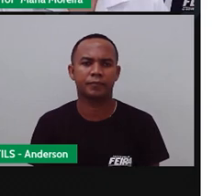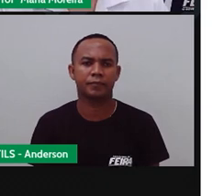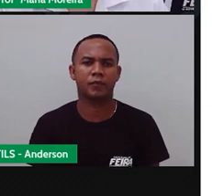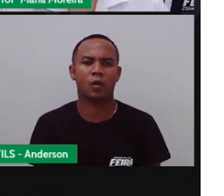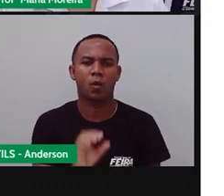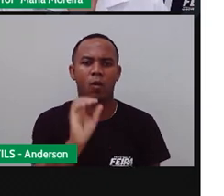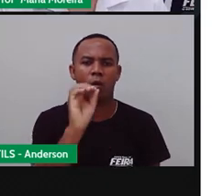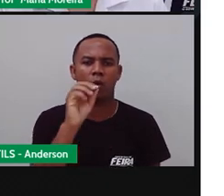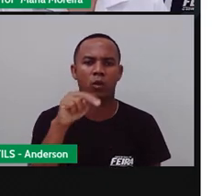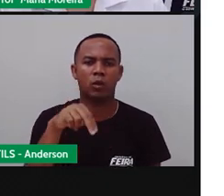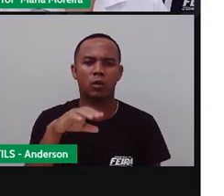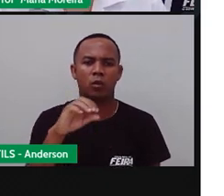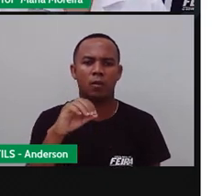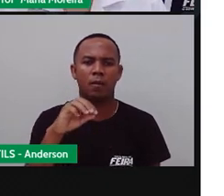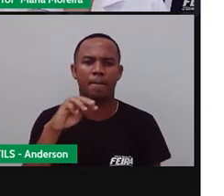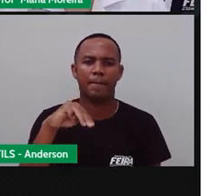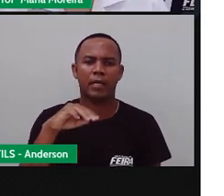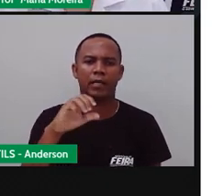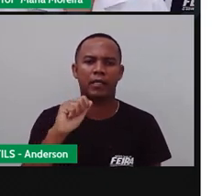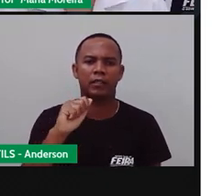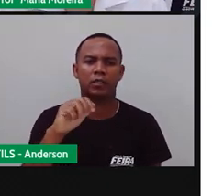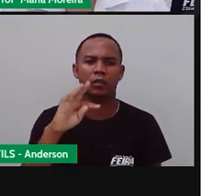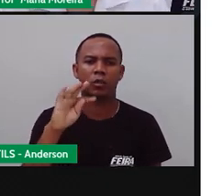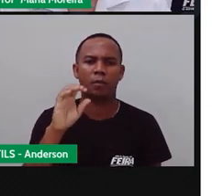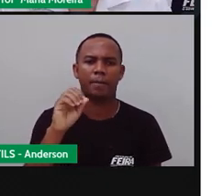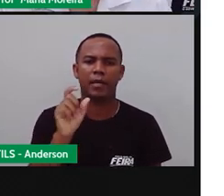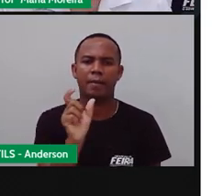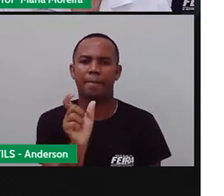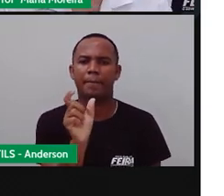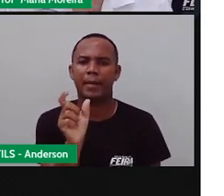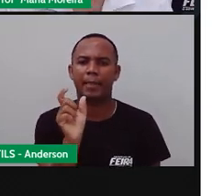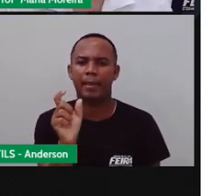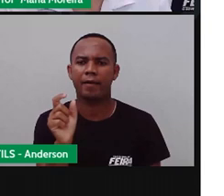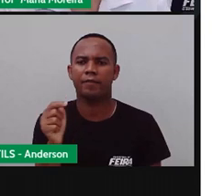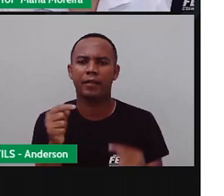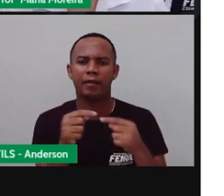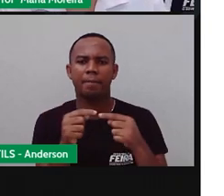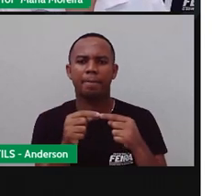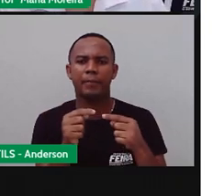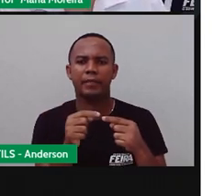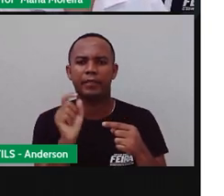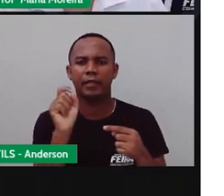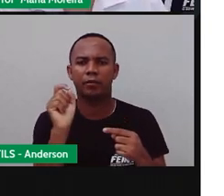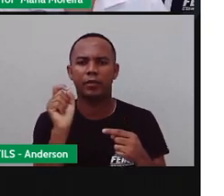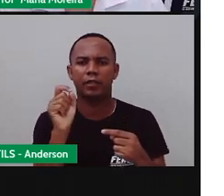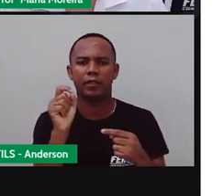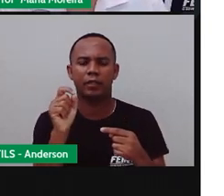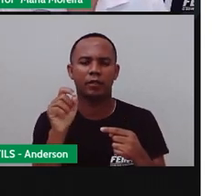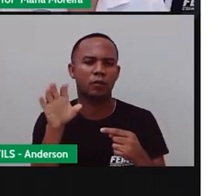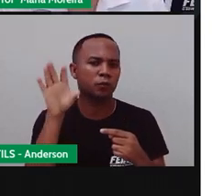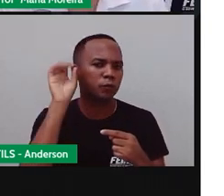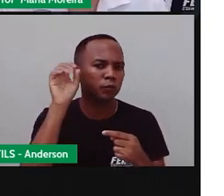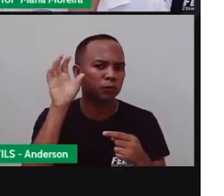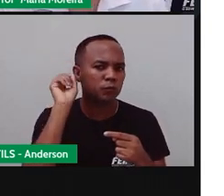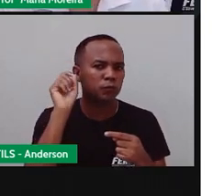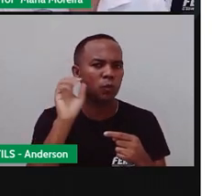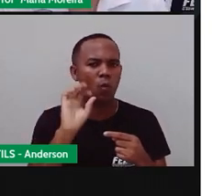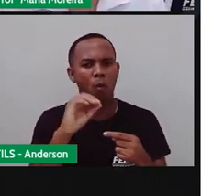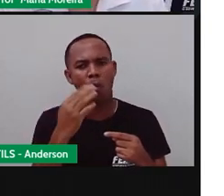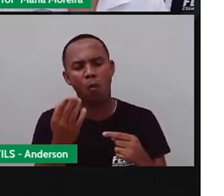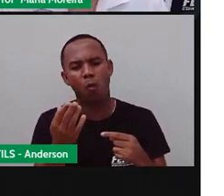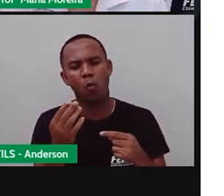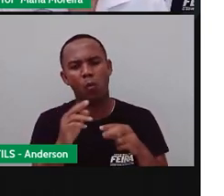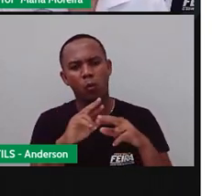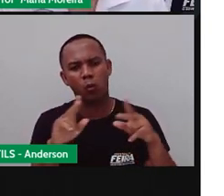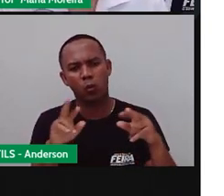Onomatopeia são palavras que procuram imitar aproximadamente sons e ruídos gerados por alguma